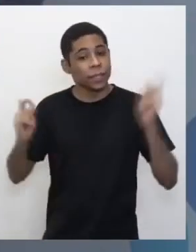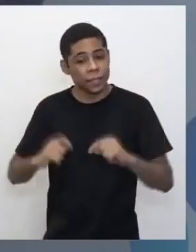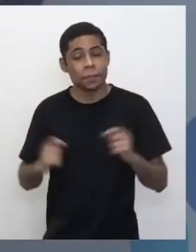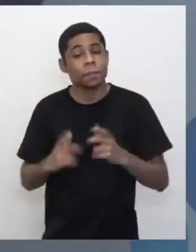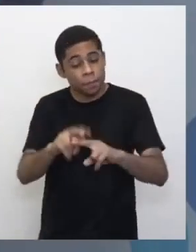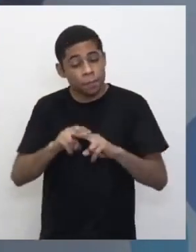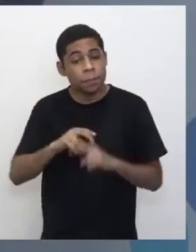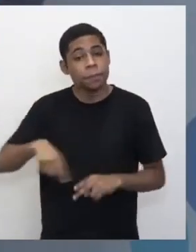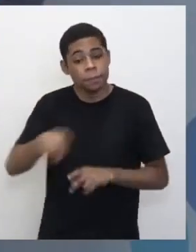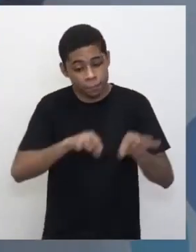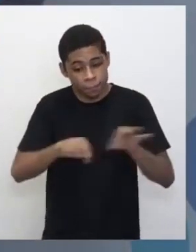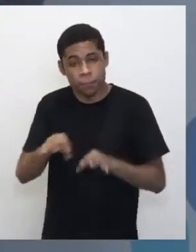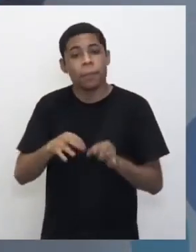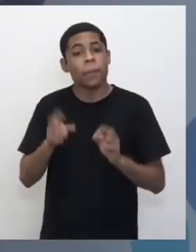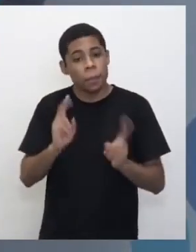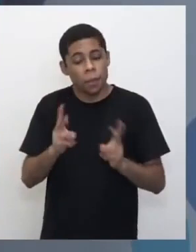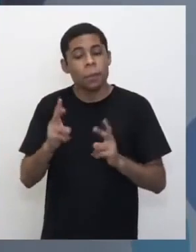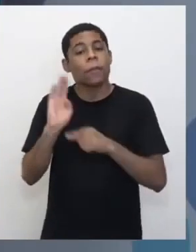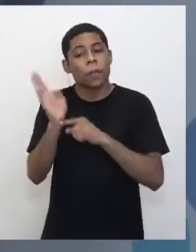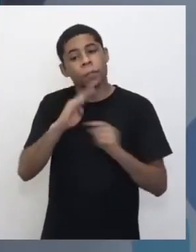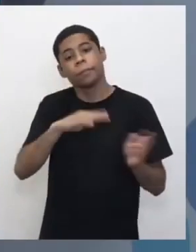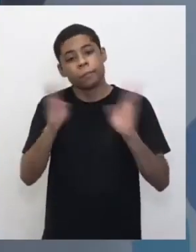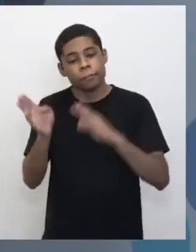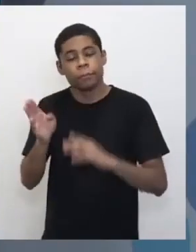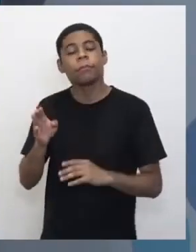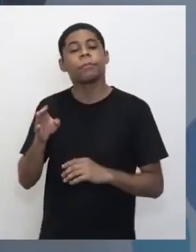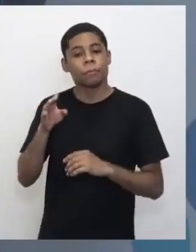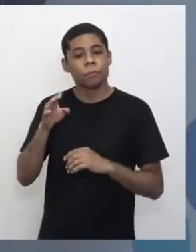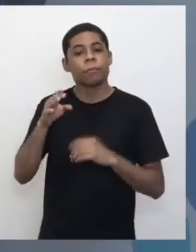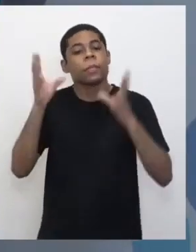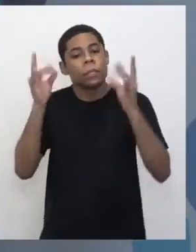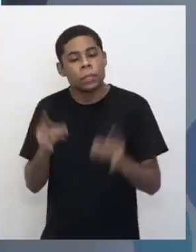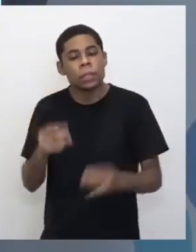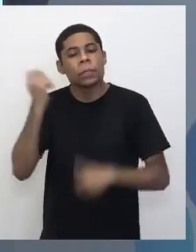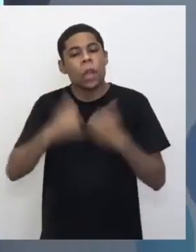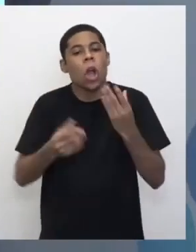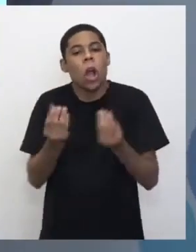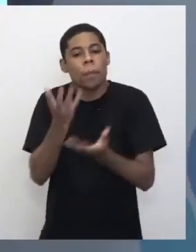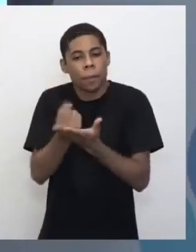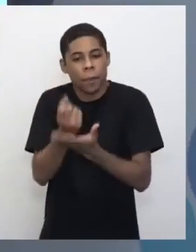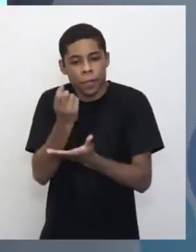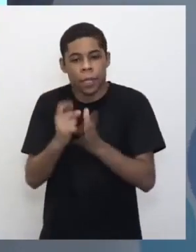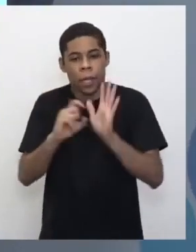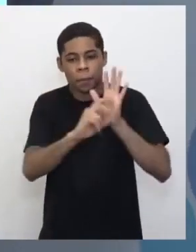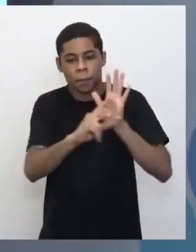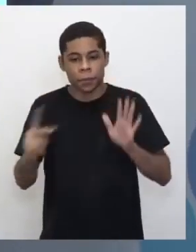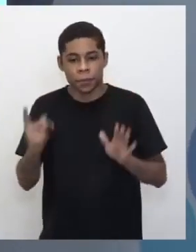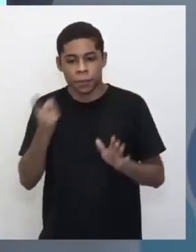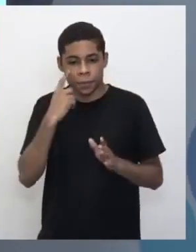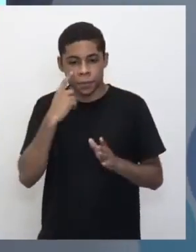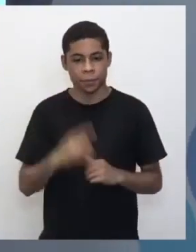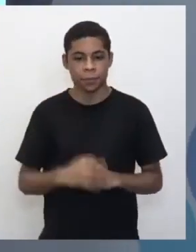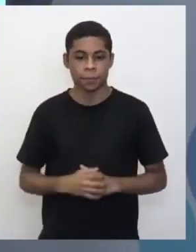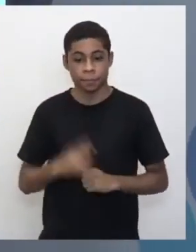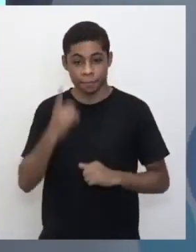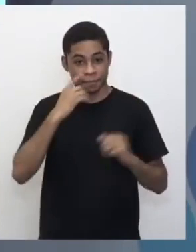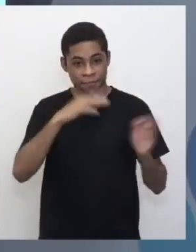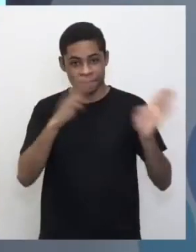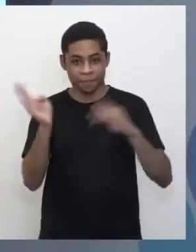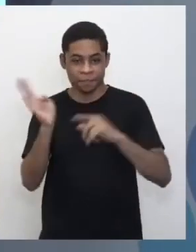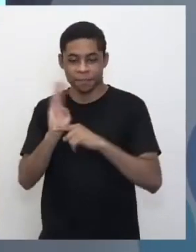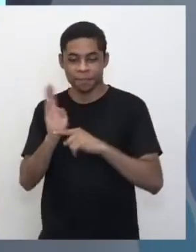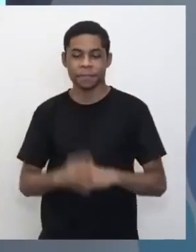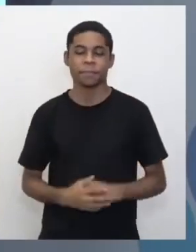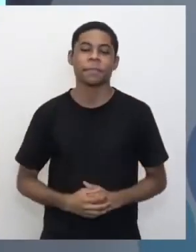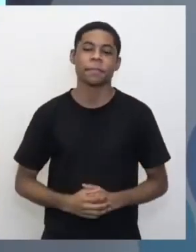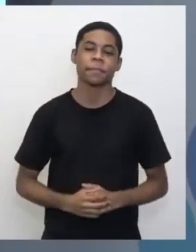E a gente fez um tutorialzinho aí para vocês, justamente do passo a passo, de como instalar o aplicativo até o seu primeiro login. E agora o videozinho vai aparecer aí